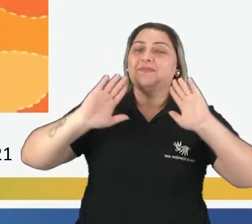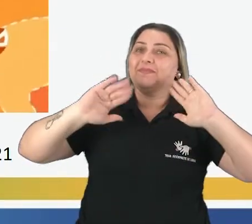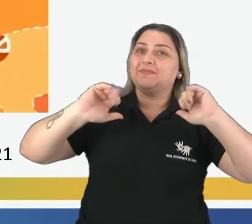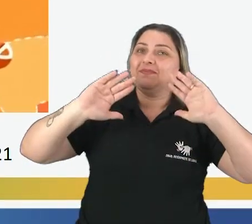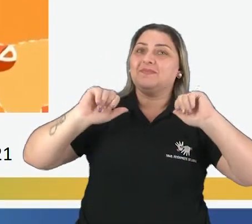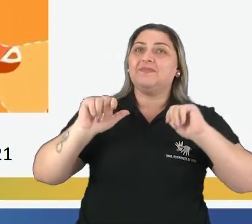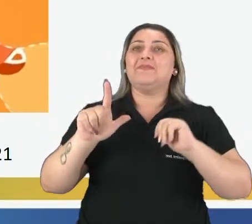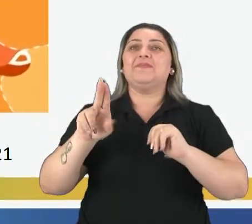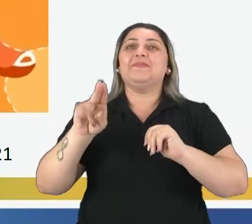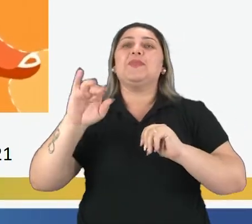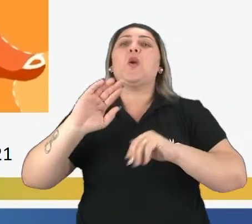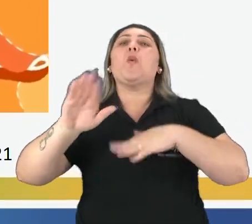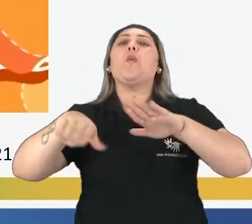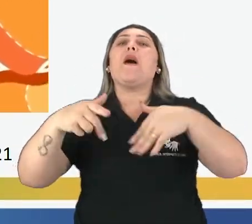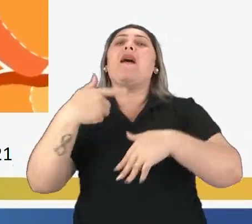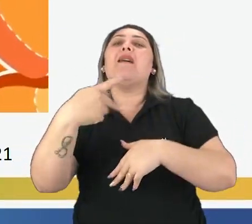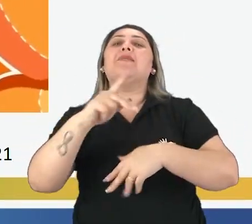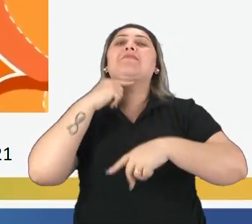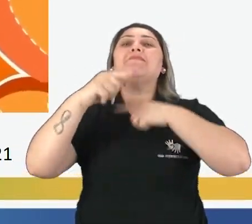Correção!